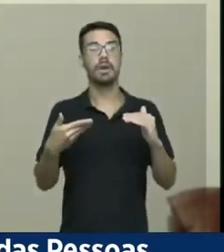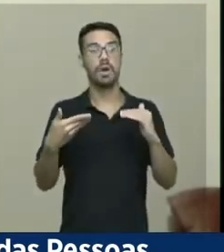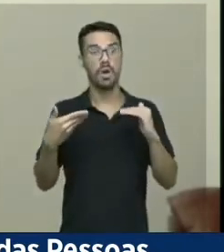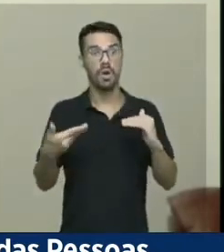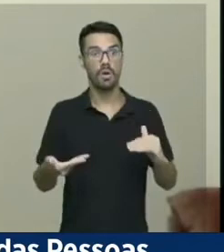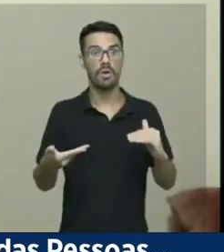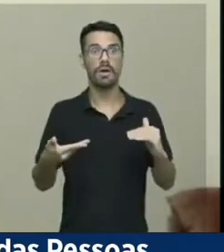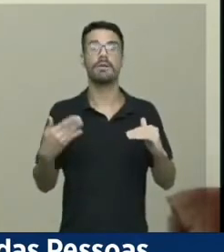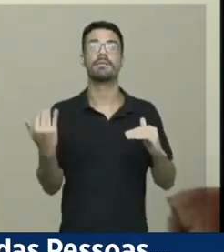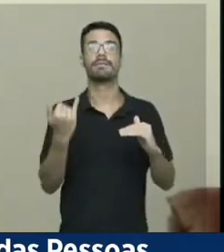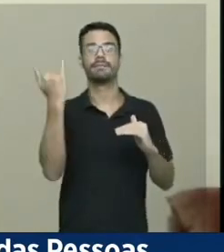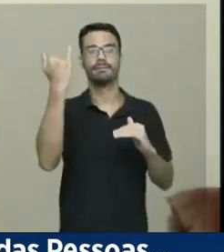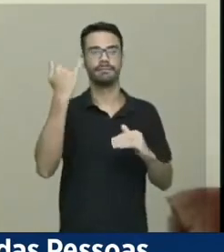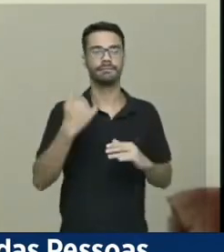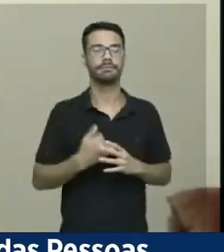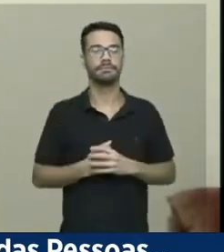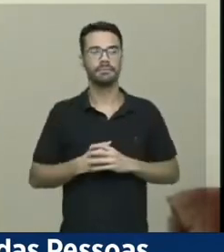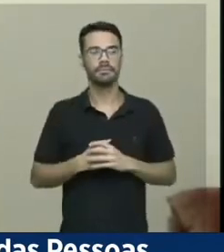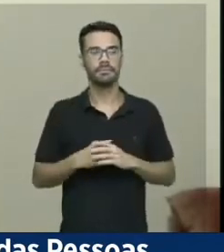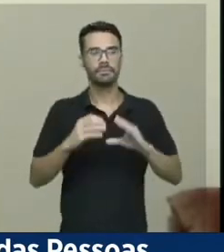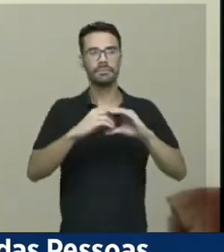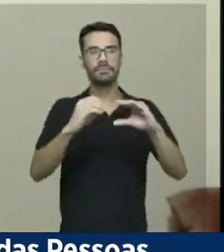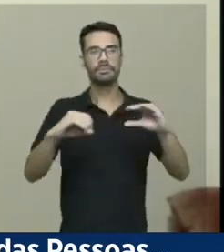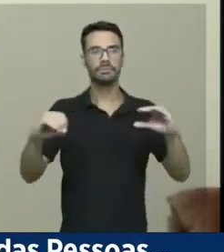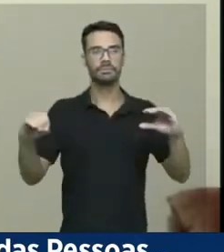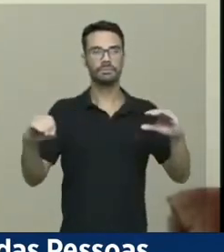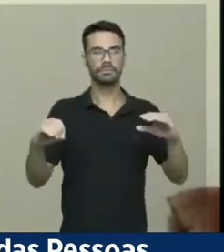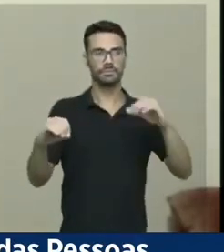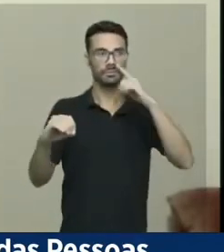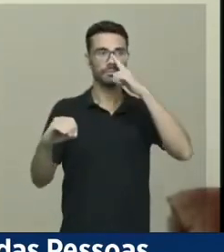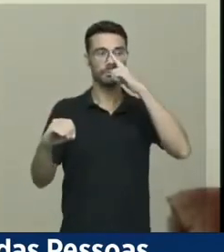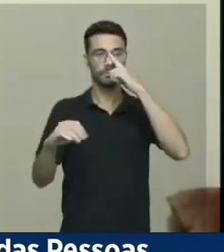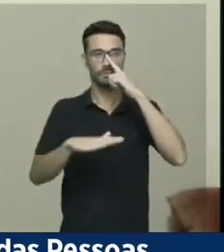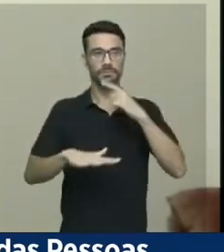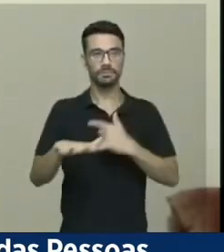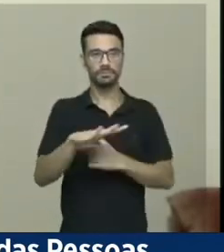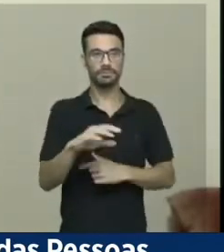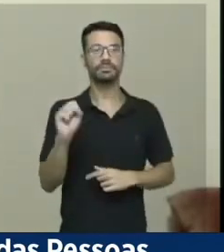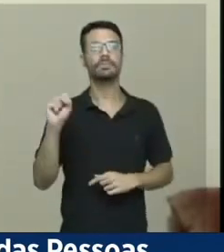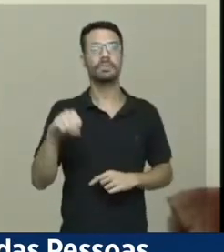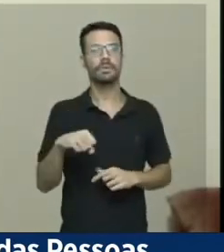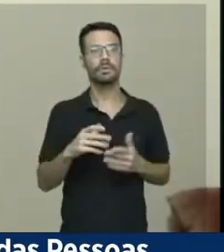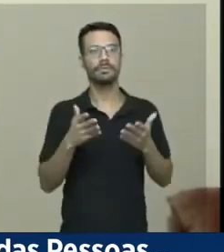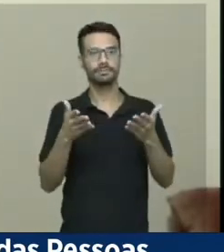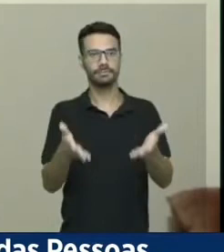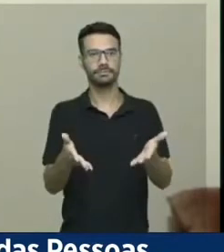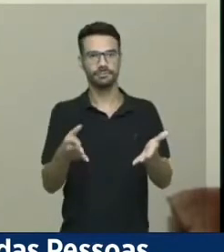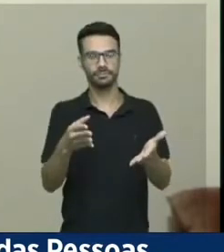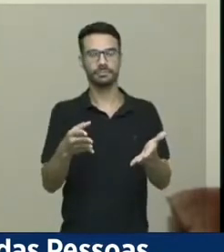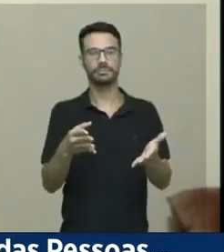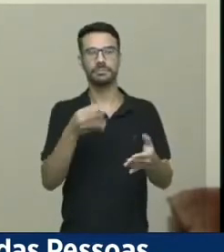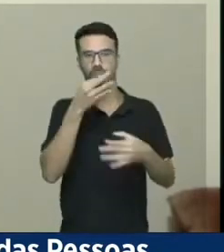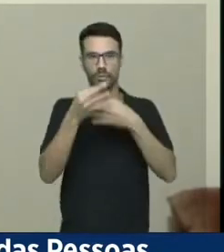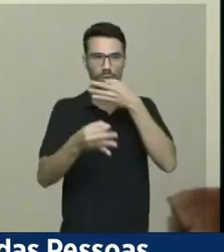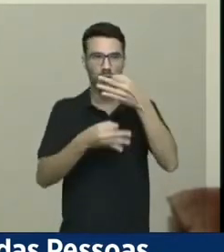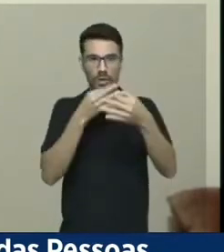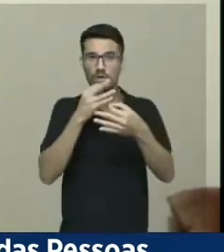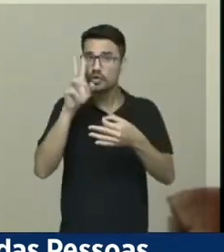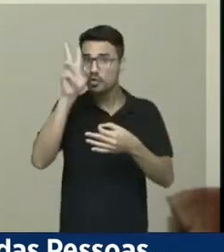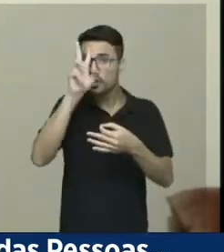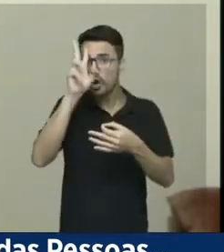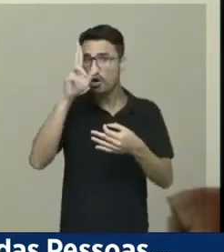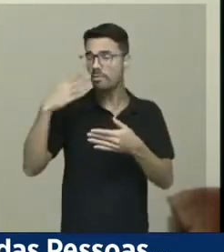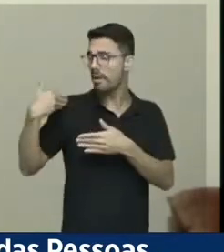deputados. O CONAD é um espaço, sim, de participação das pessoas com deficiência, histórico, importante,